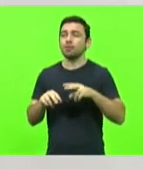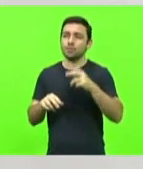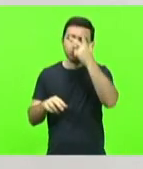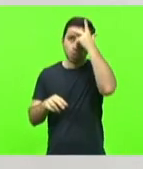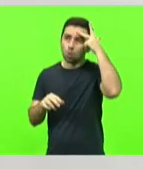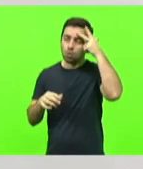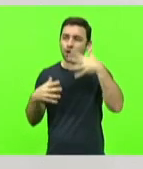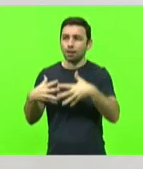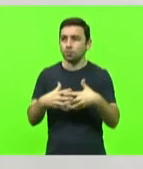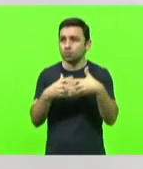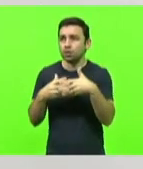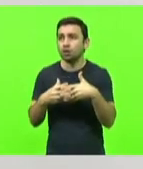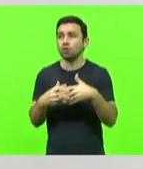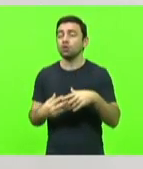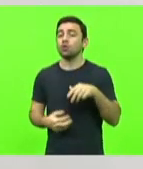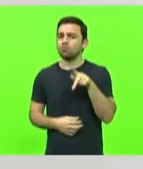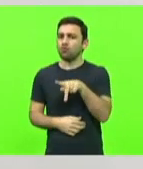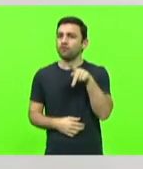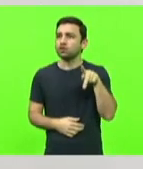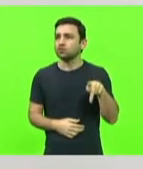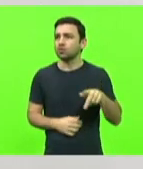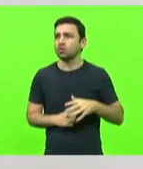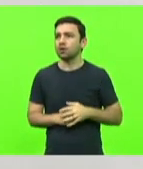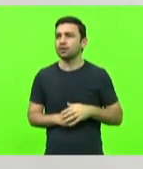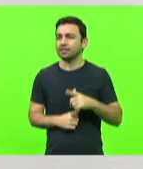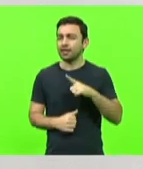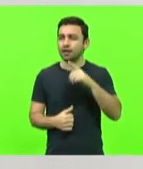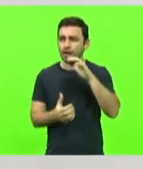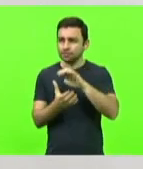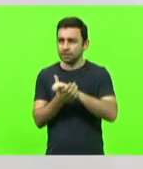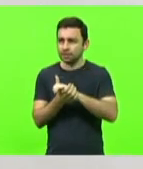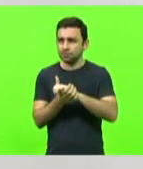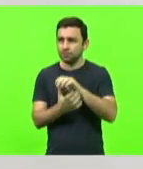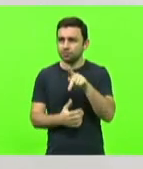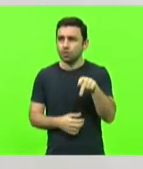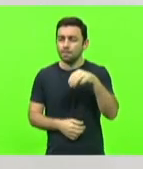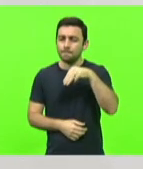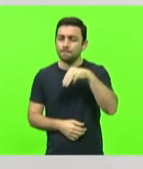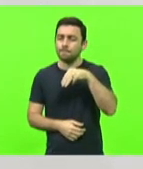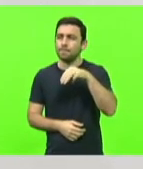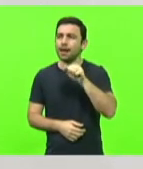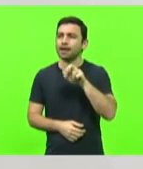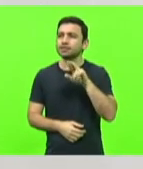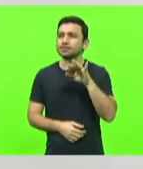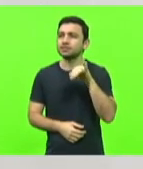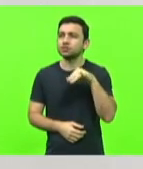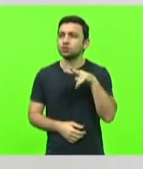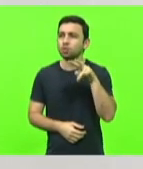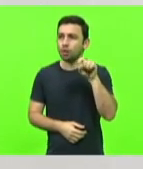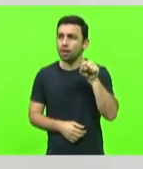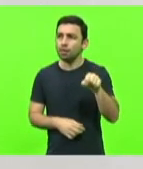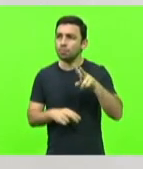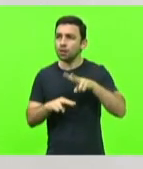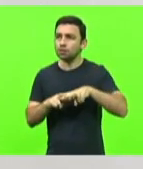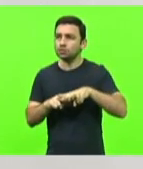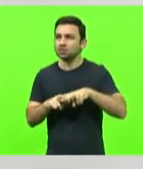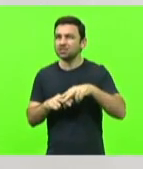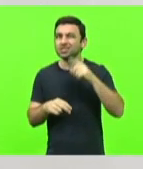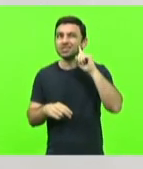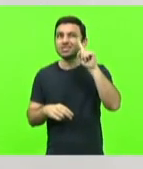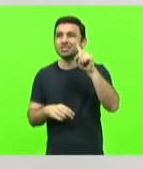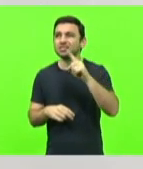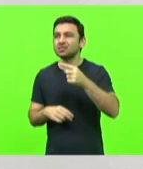prende professor, recebi a ligação da esposa do professor Marcinho, que está preso, aqui catarinense, está preso desde o dia